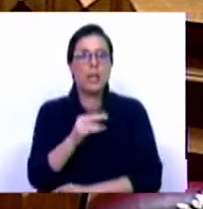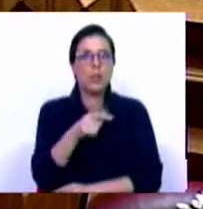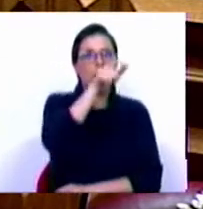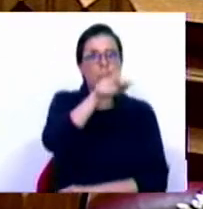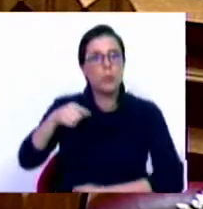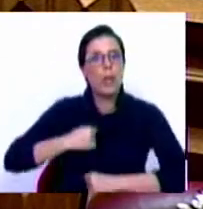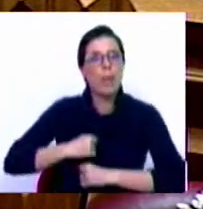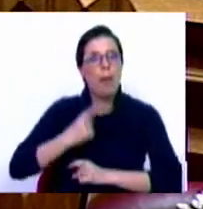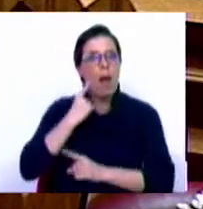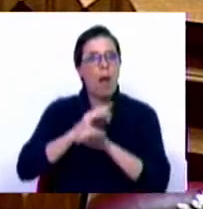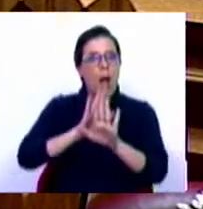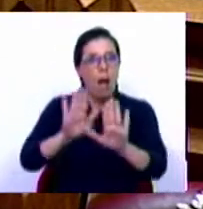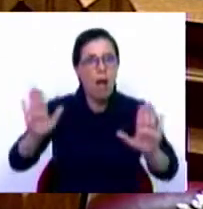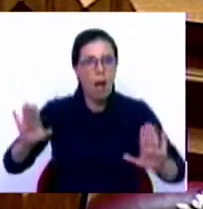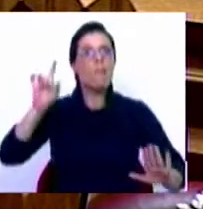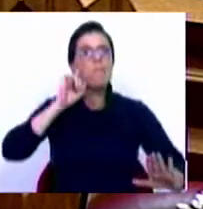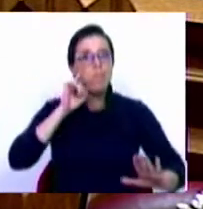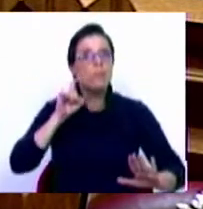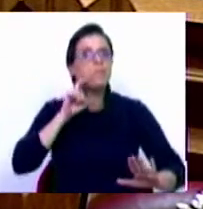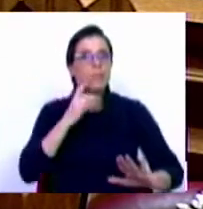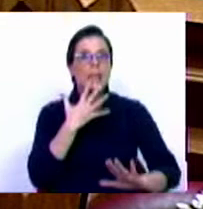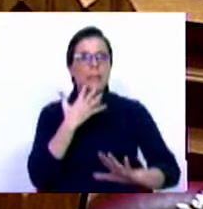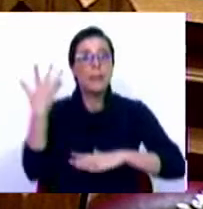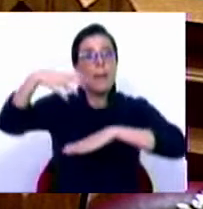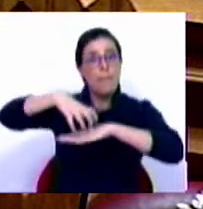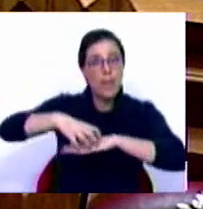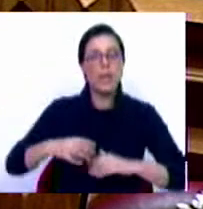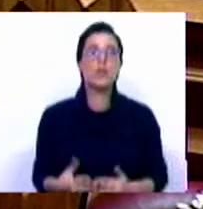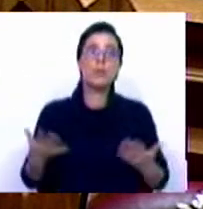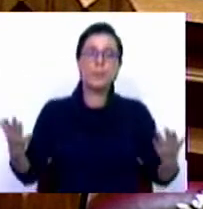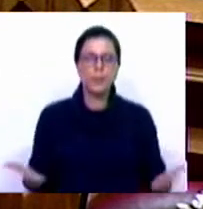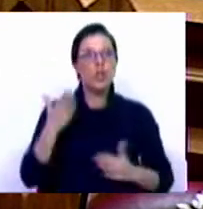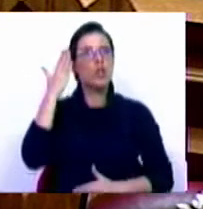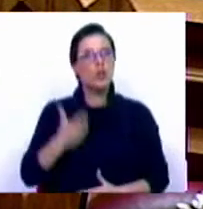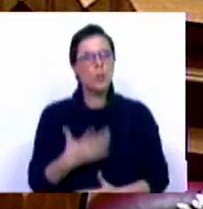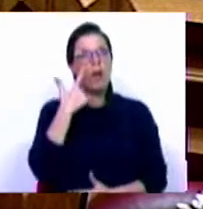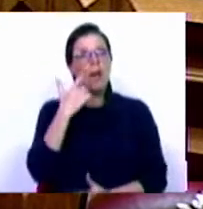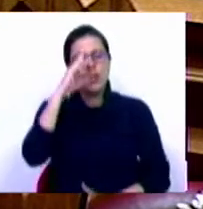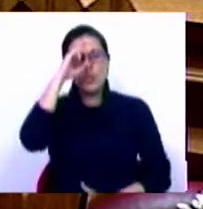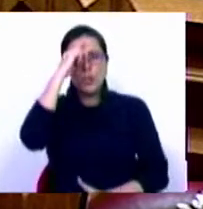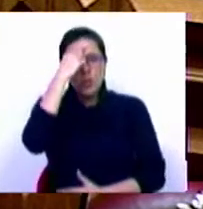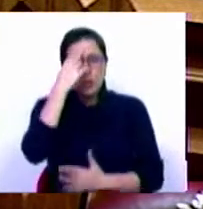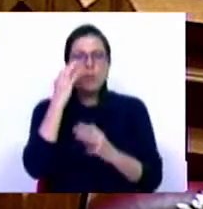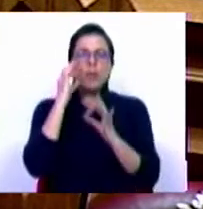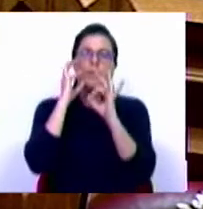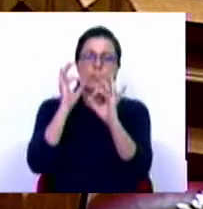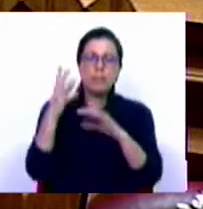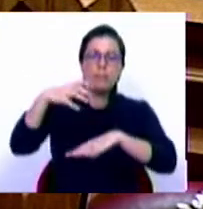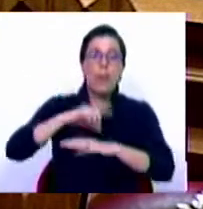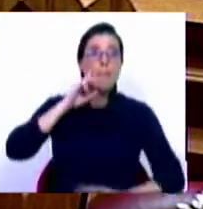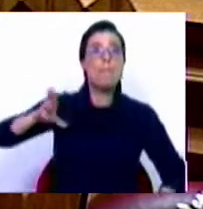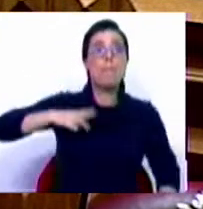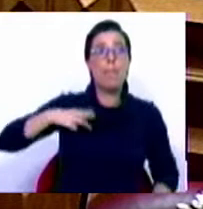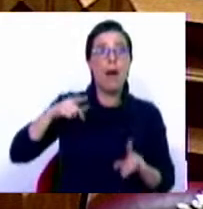postos de trabalho e continuar a assegurar a preservação do Palácio. É, pois, da maior justiça reconhecer o esforço na preservação de um património,